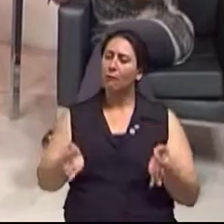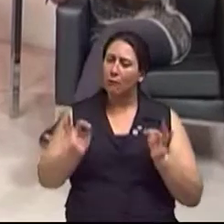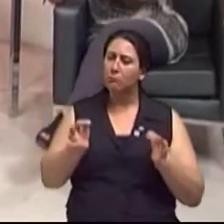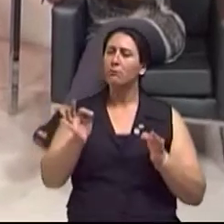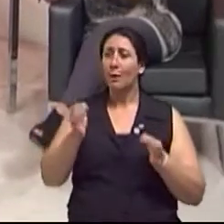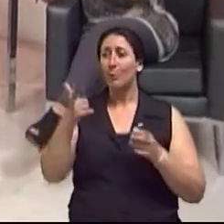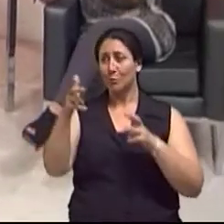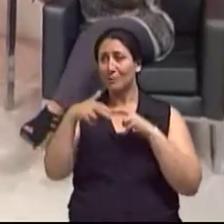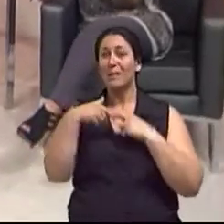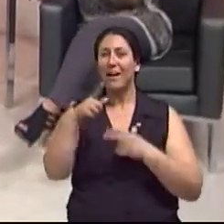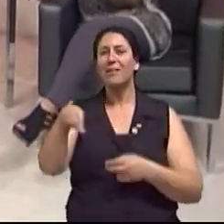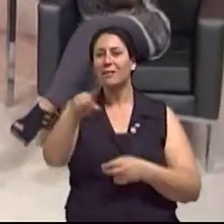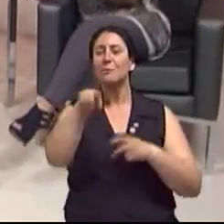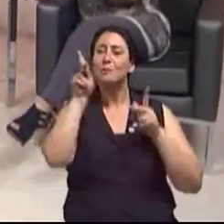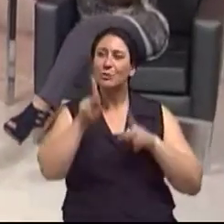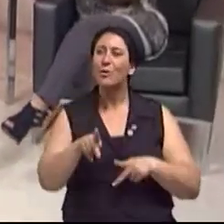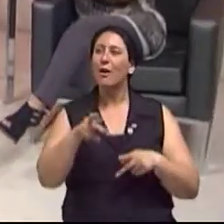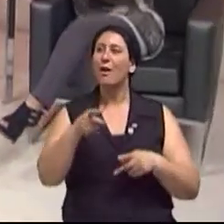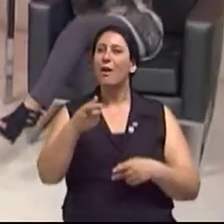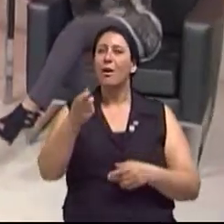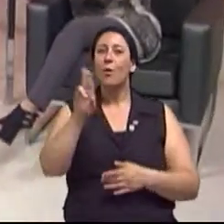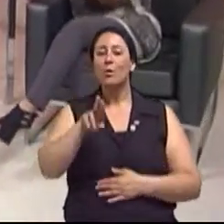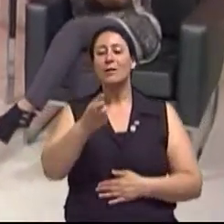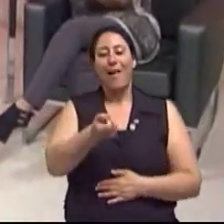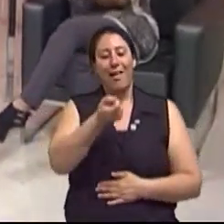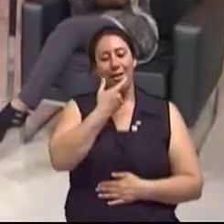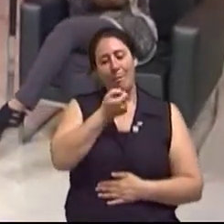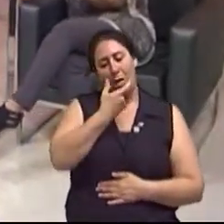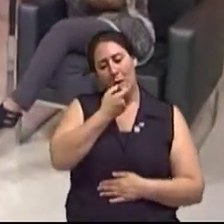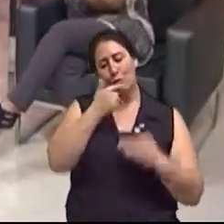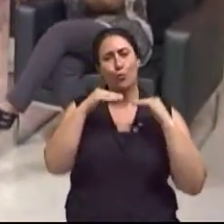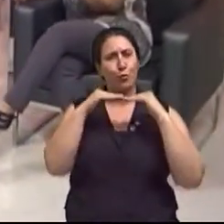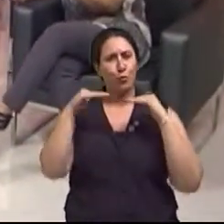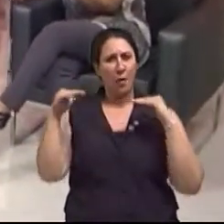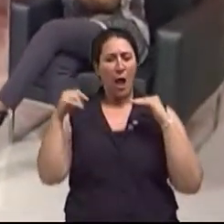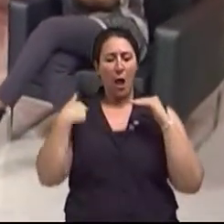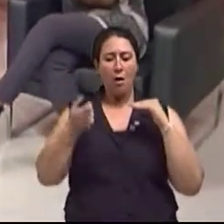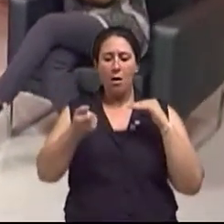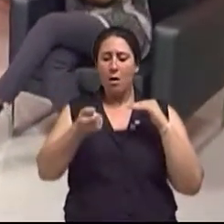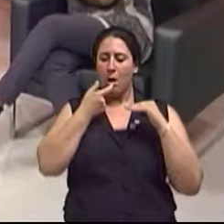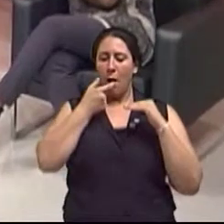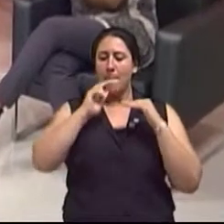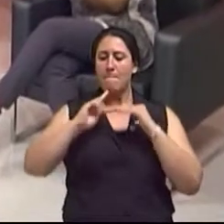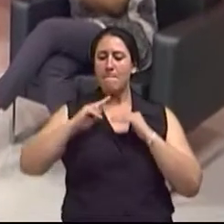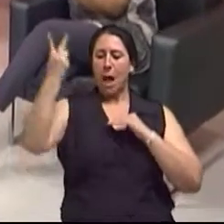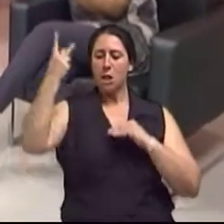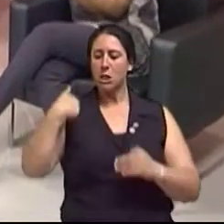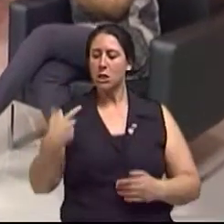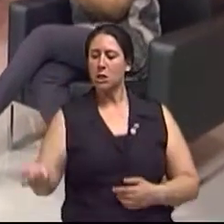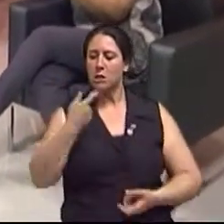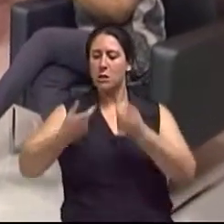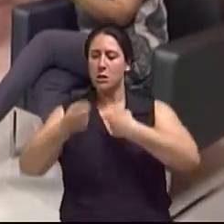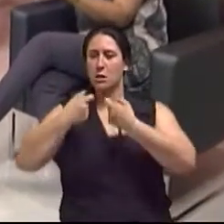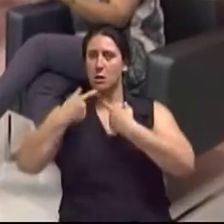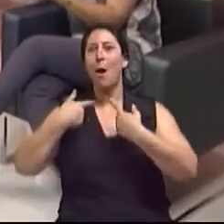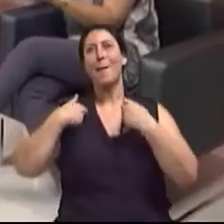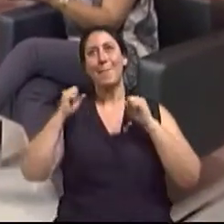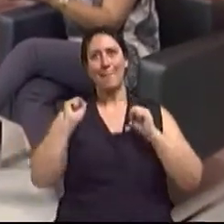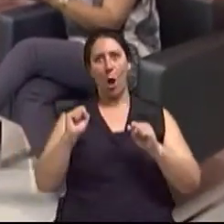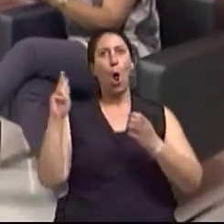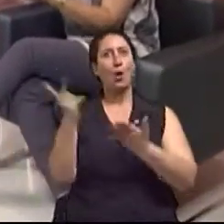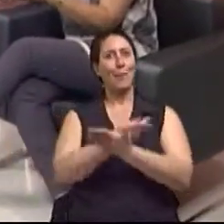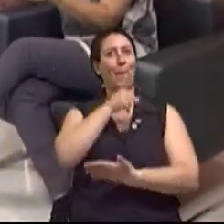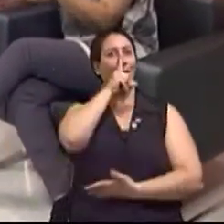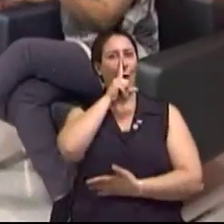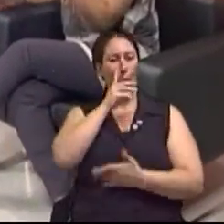remédio do veneno é a dosagem e é para quem ele está sendo administrado, né? Exatamente. Isso é muito claro já até para nós, leigos,